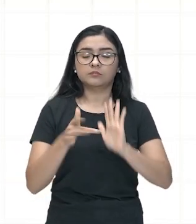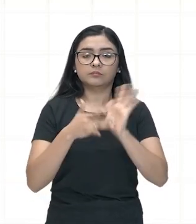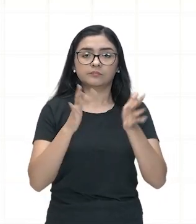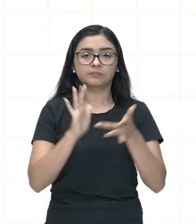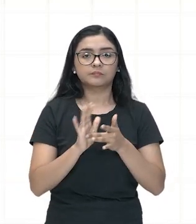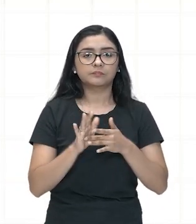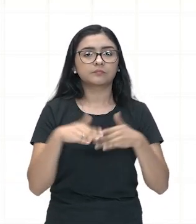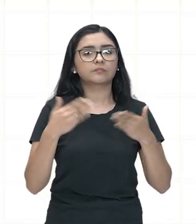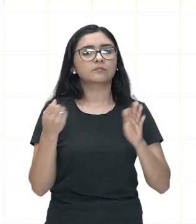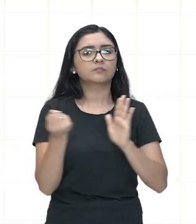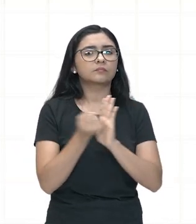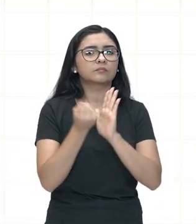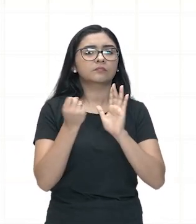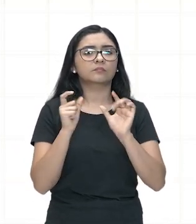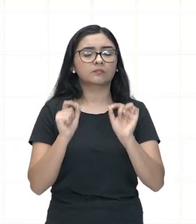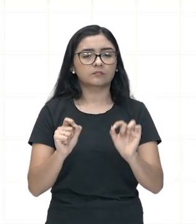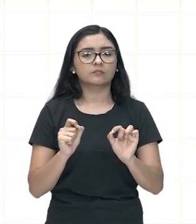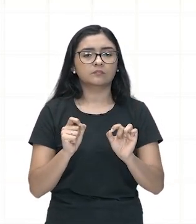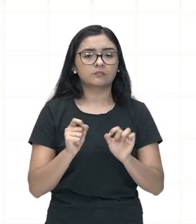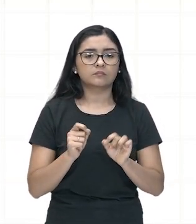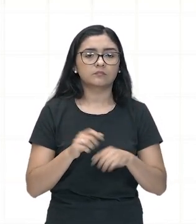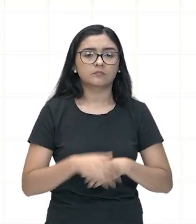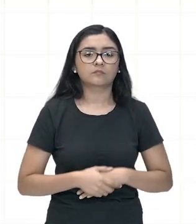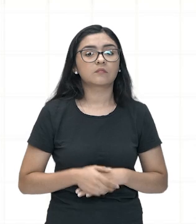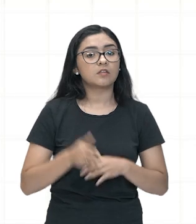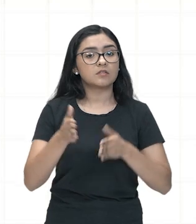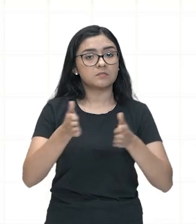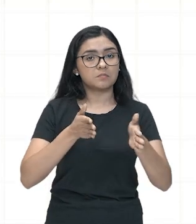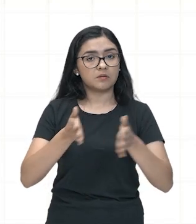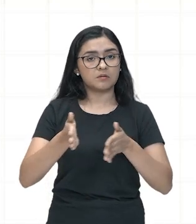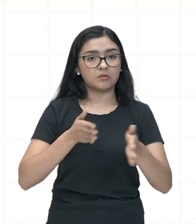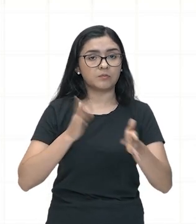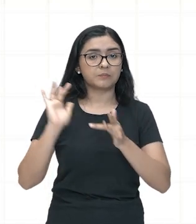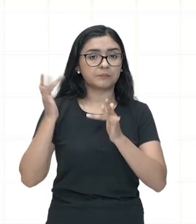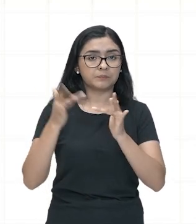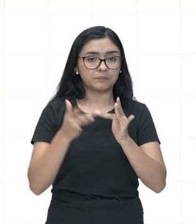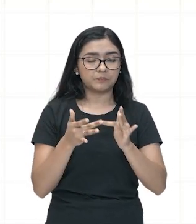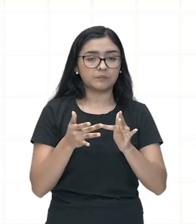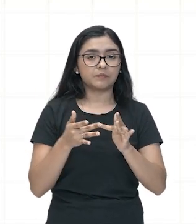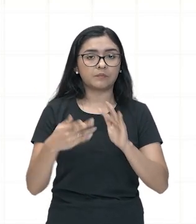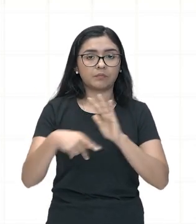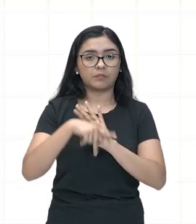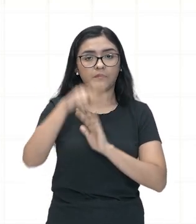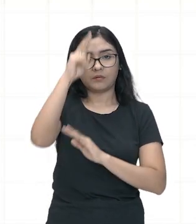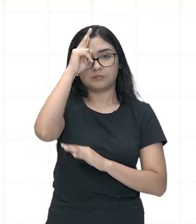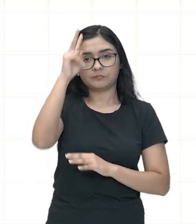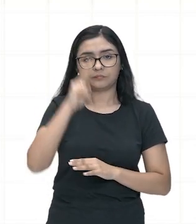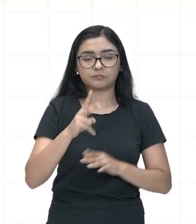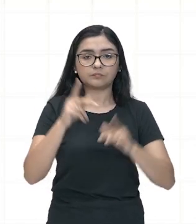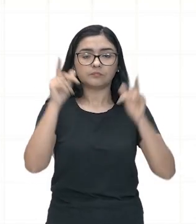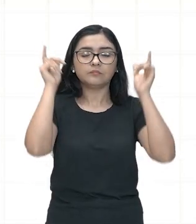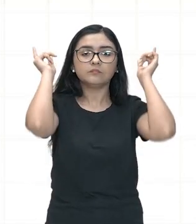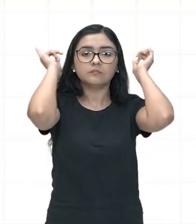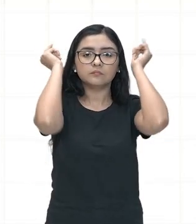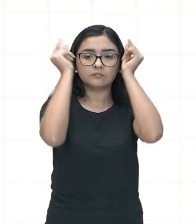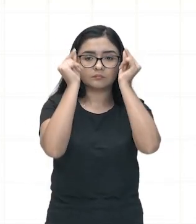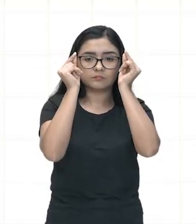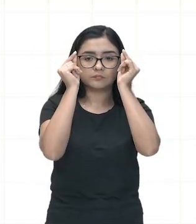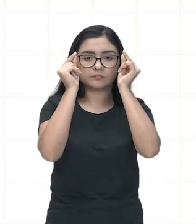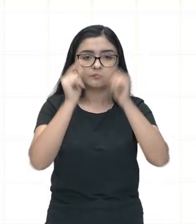legado, ele é particularmente enfatizado neste período clássico da história grega, tá bom?